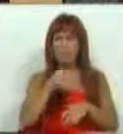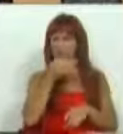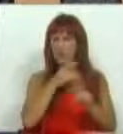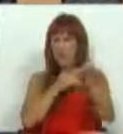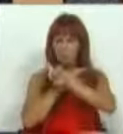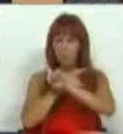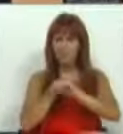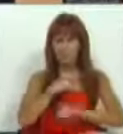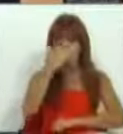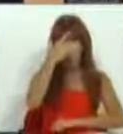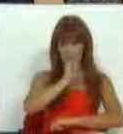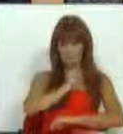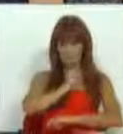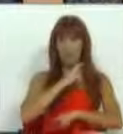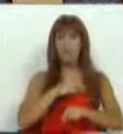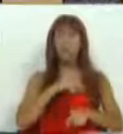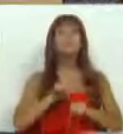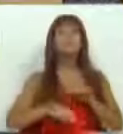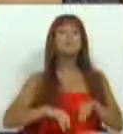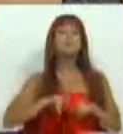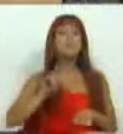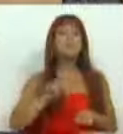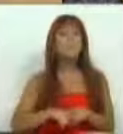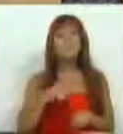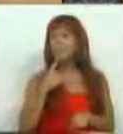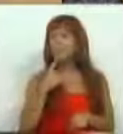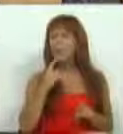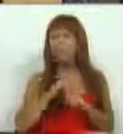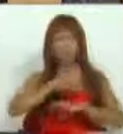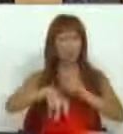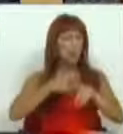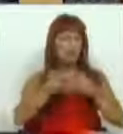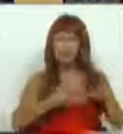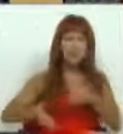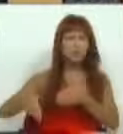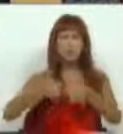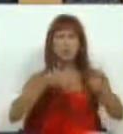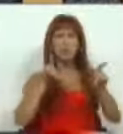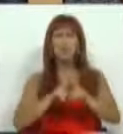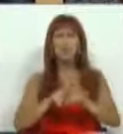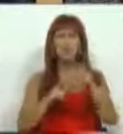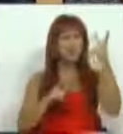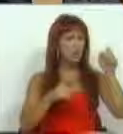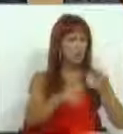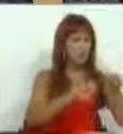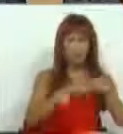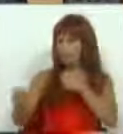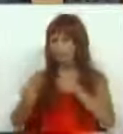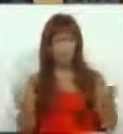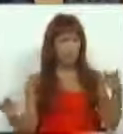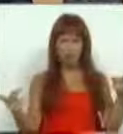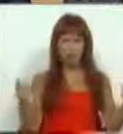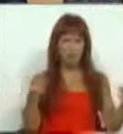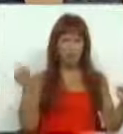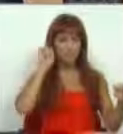abordagem. Do nosso ponto de vista, está aqui em causa uma enorme confusão estratégica destes dois organismos que são